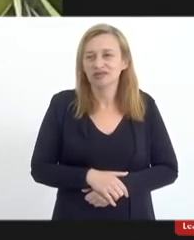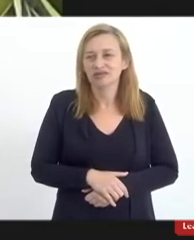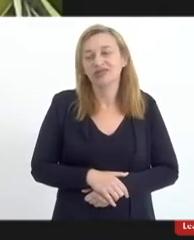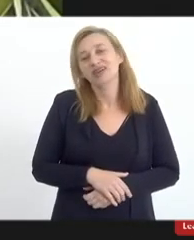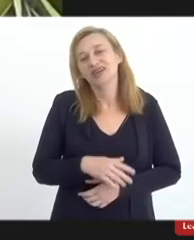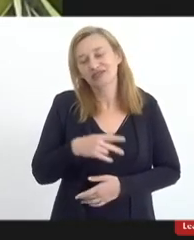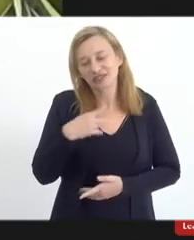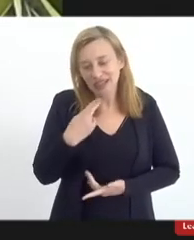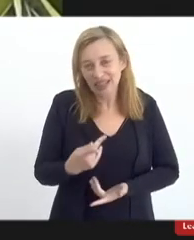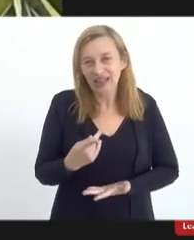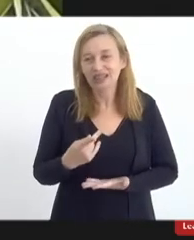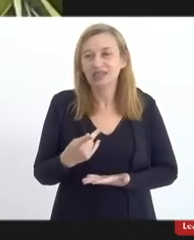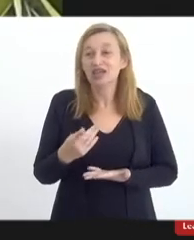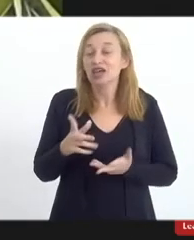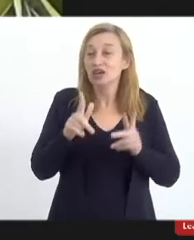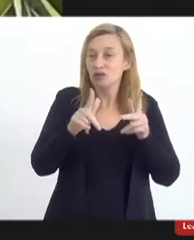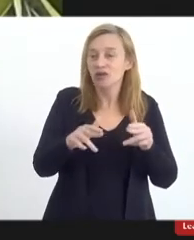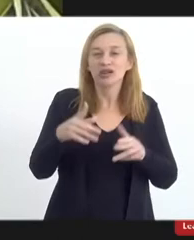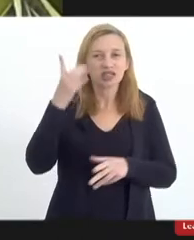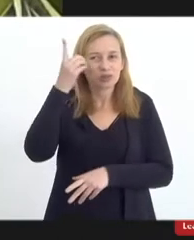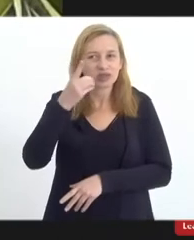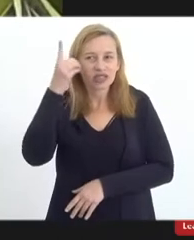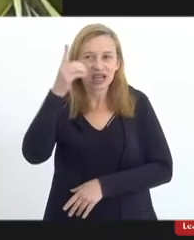igual a deputada Denise.